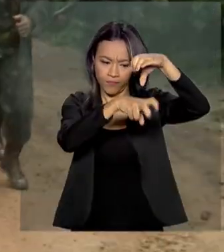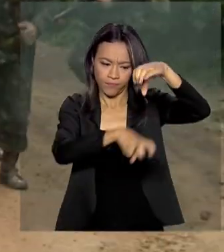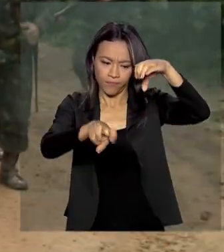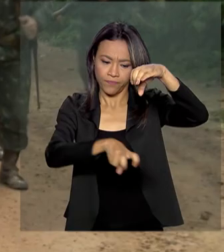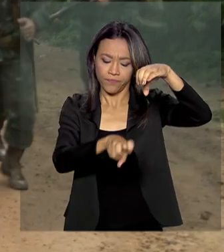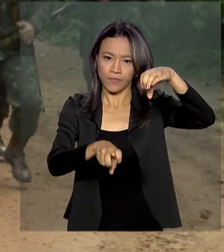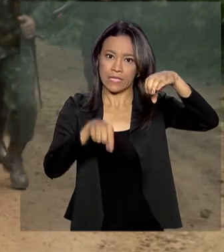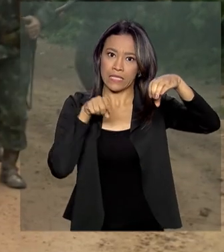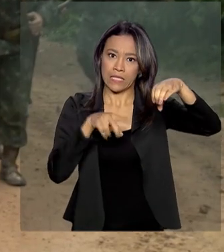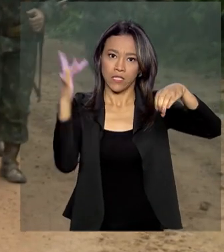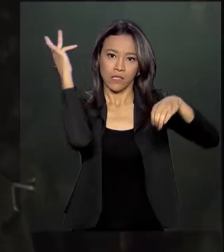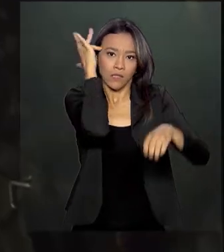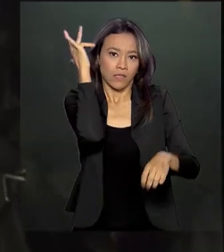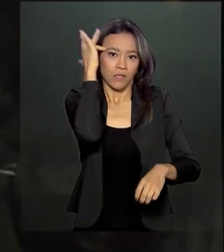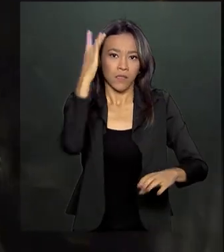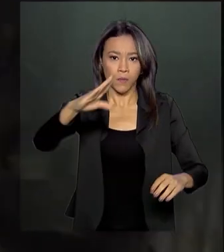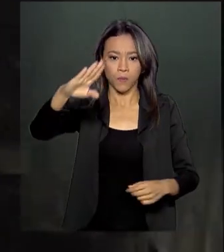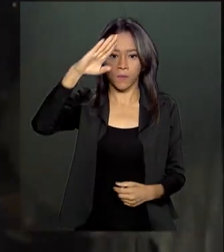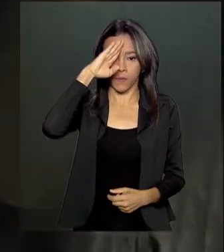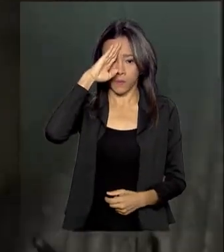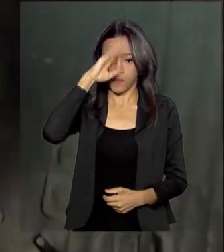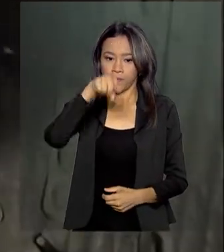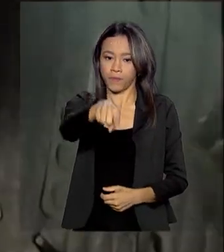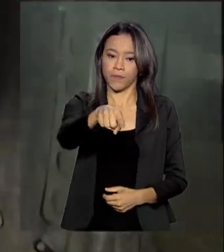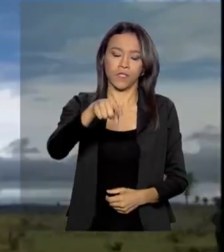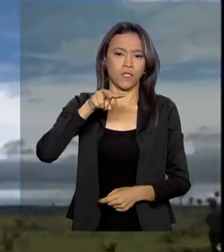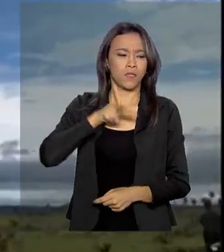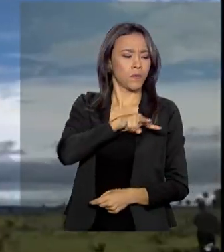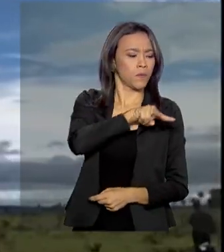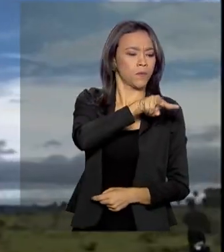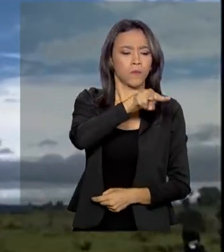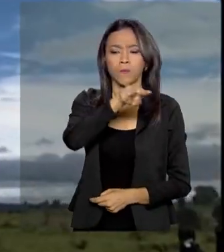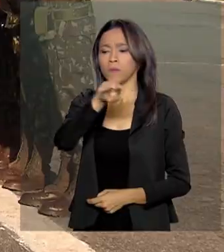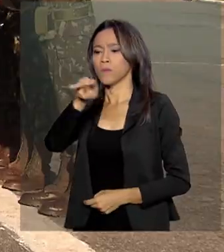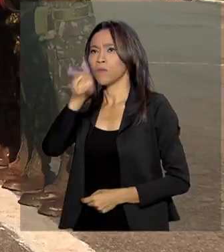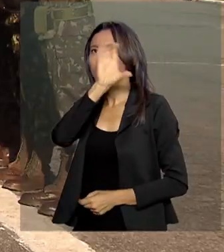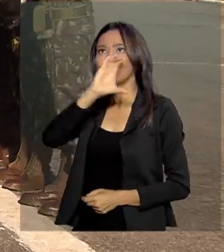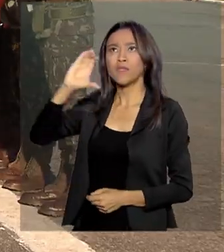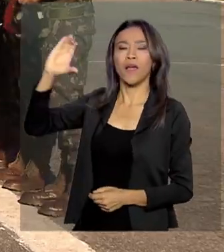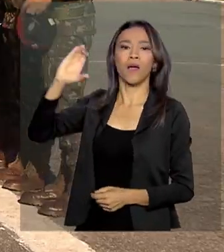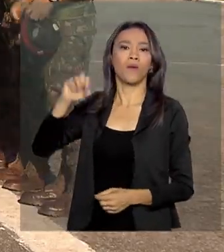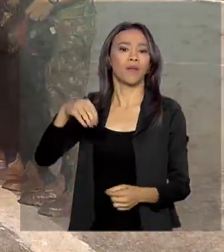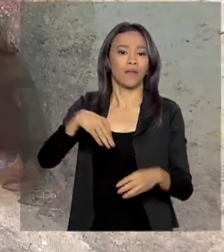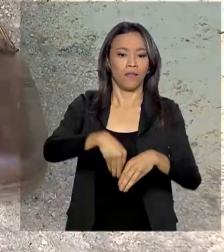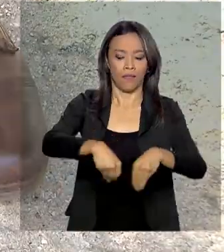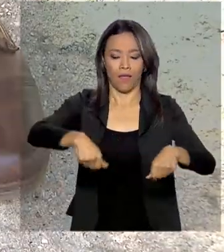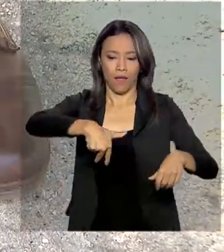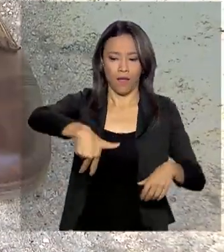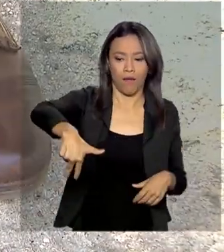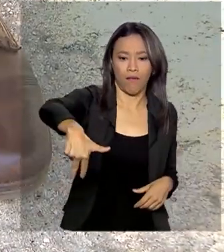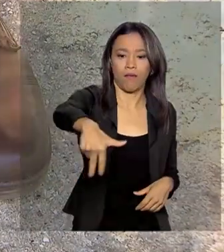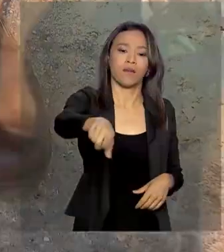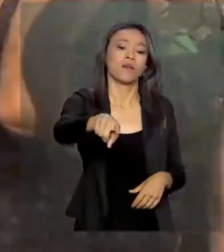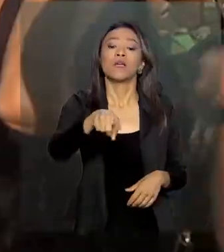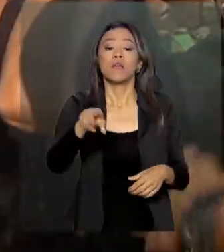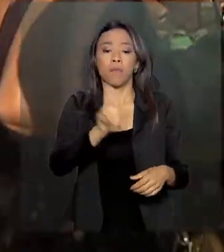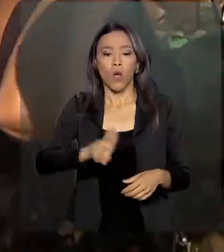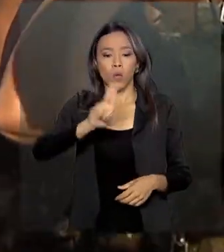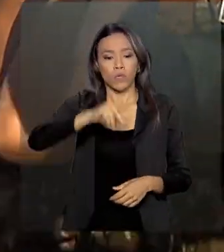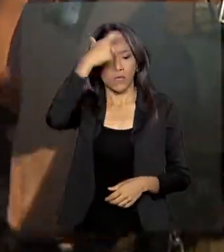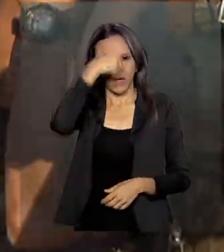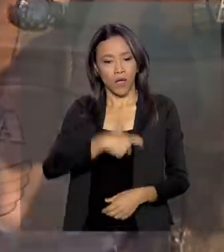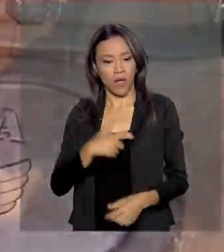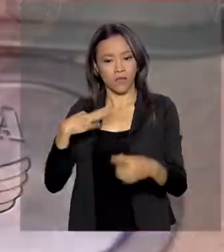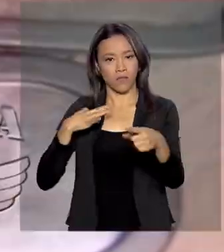elite das Forças Armadas, sentinelas do céu e da terra. Mas para conquistar o direito de usar um boot marrom, cap e